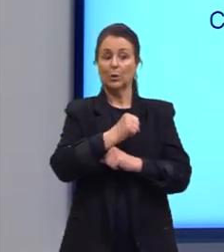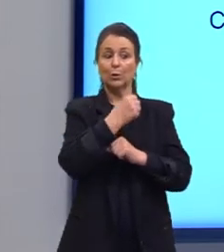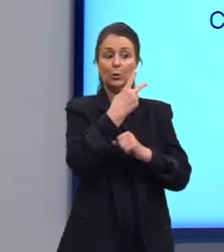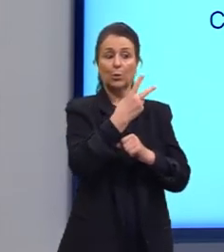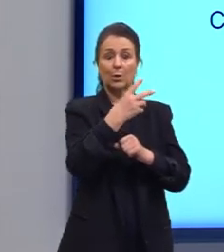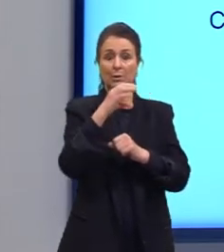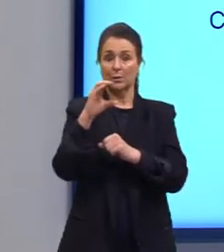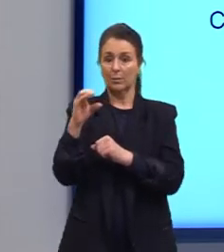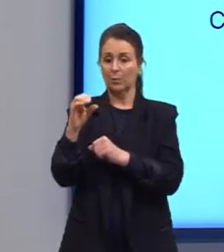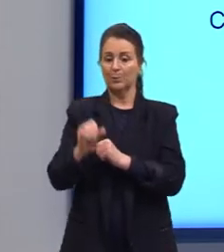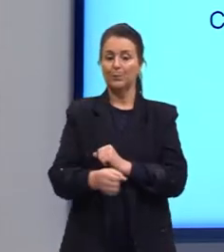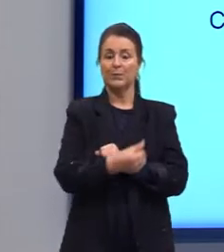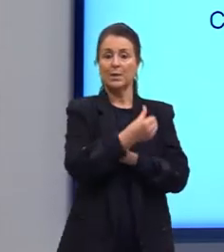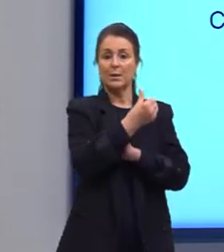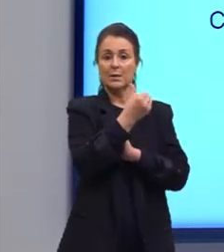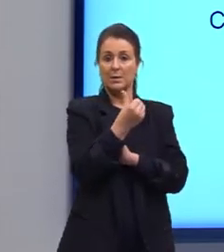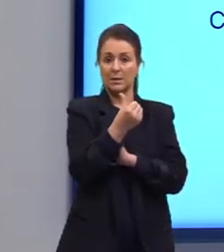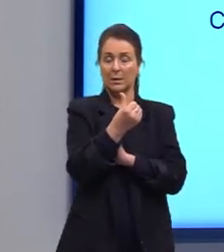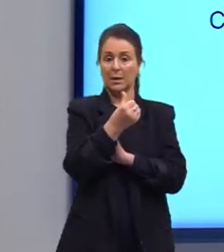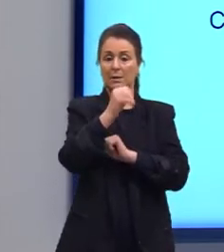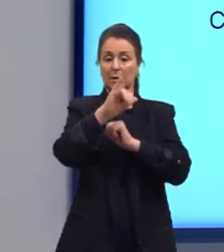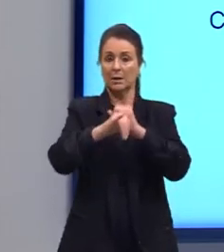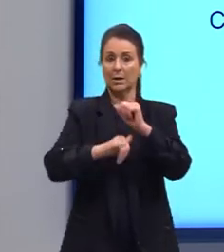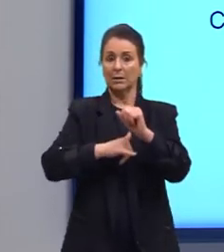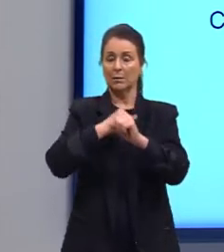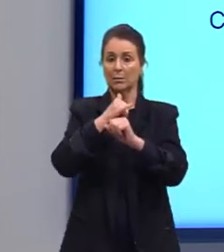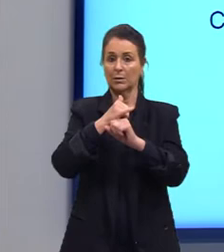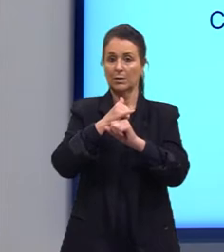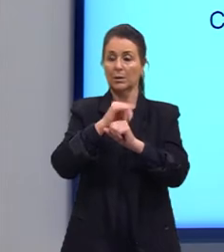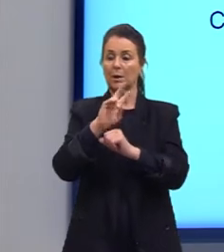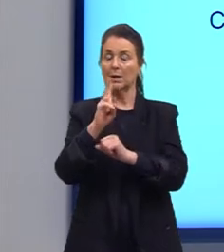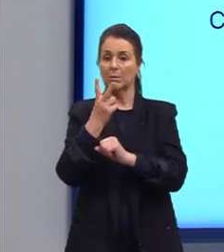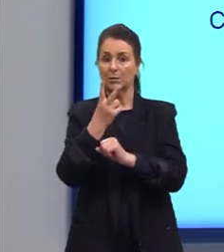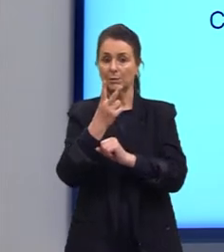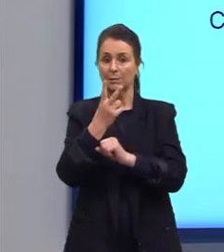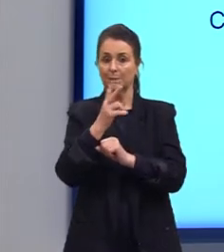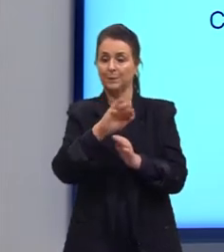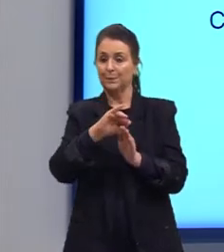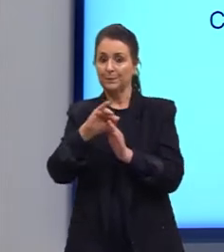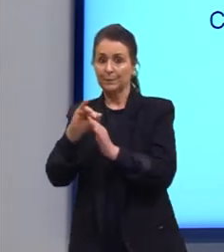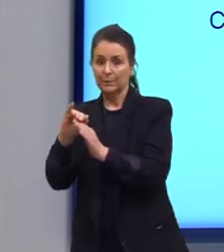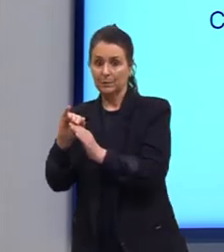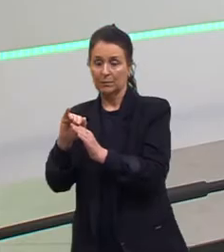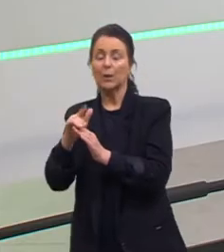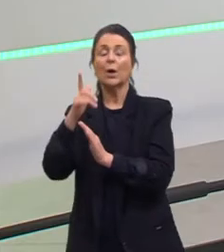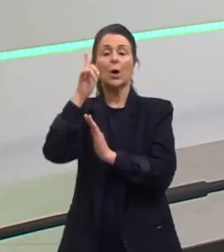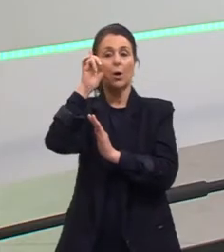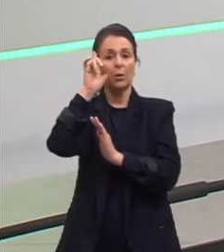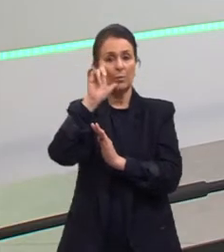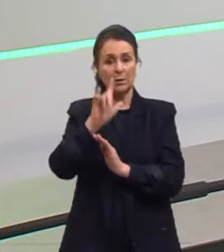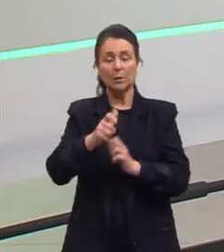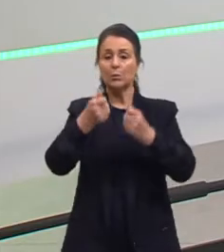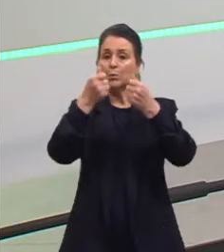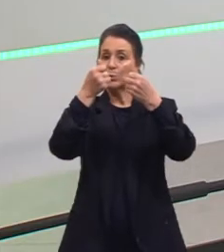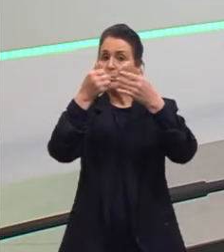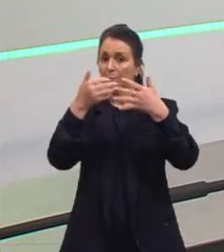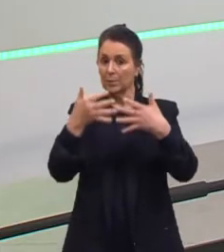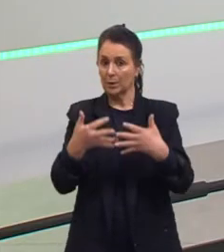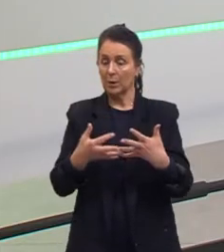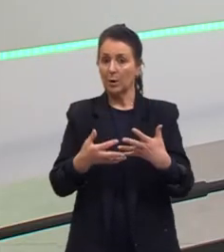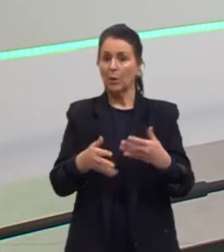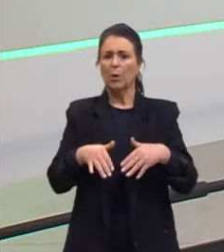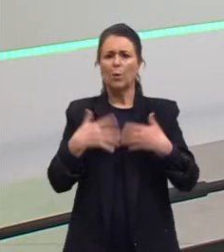e seis átomos de hidrogênio. Então eu não consigo dizer qual